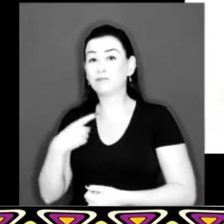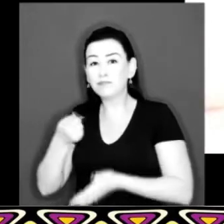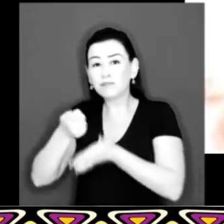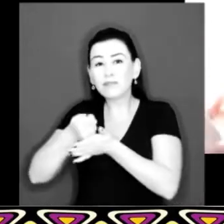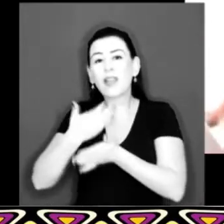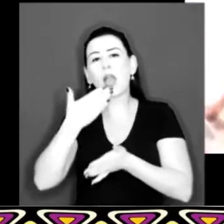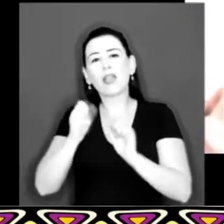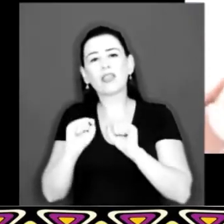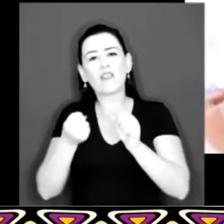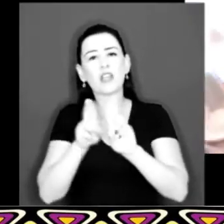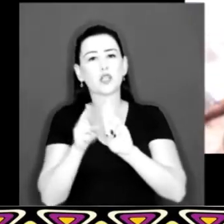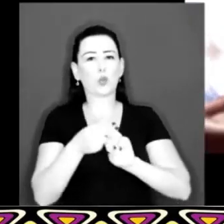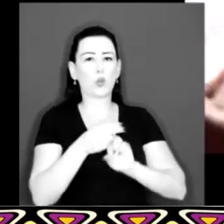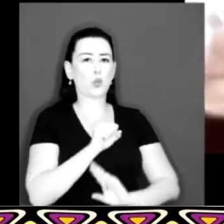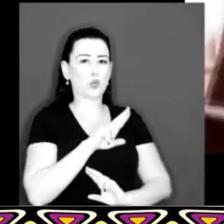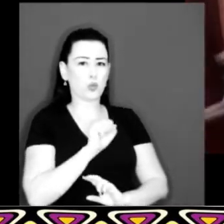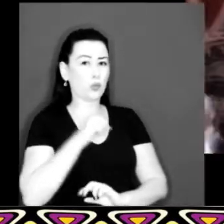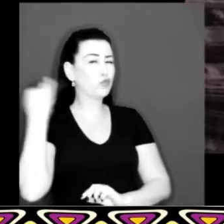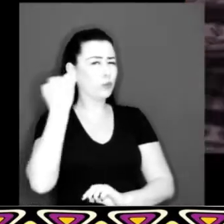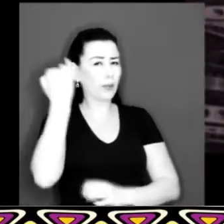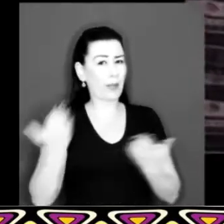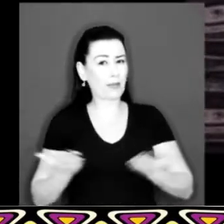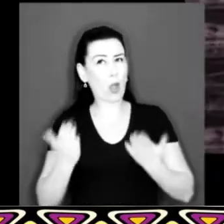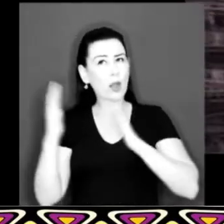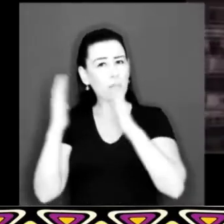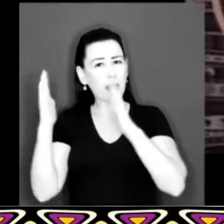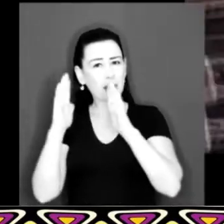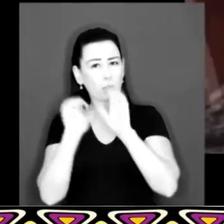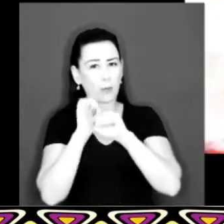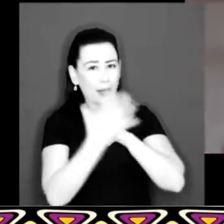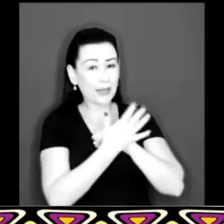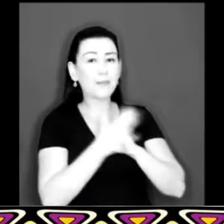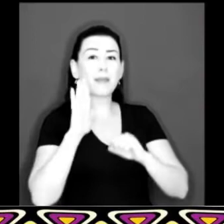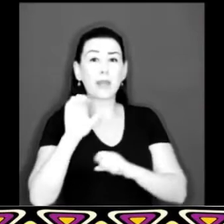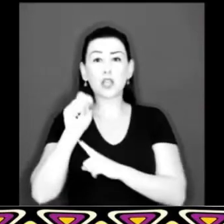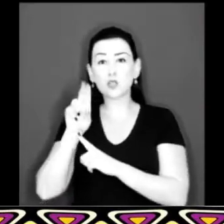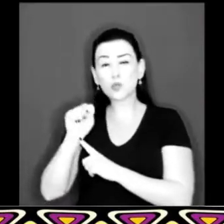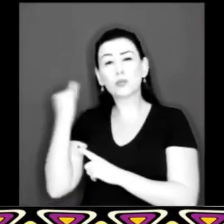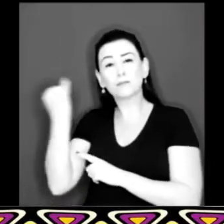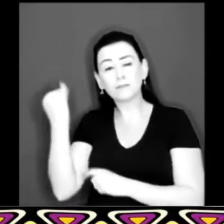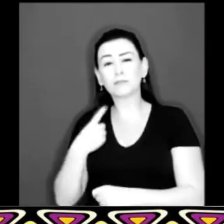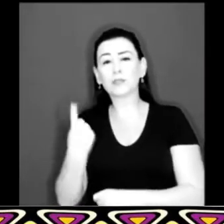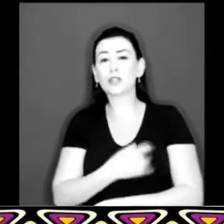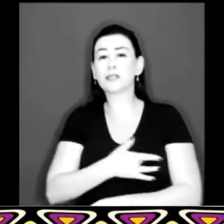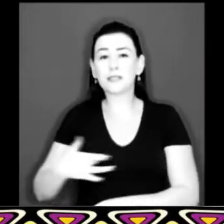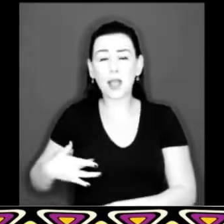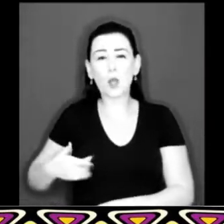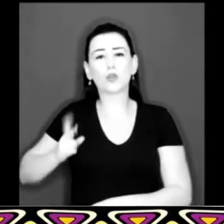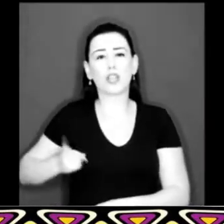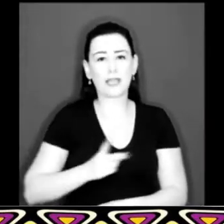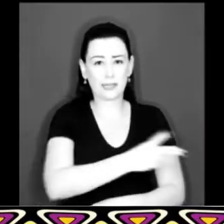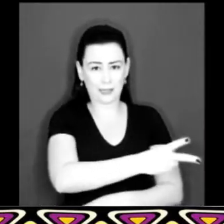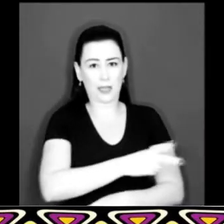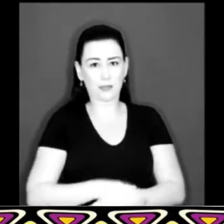Fundamental não só nesse momento de pandemia Mas pela nossa saúde e existência dignas